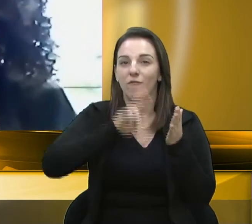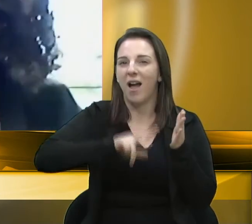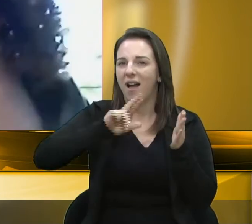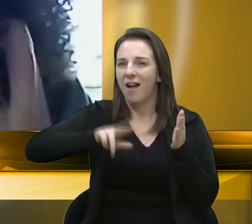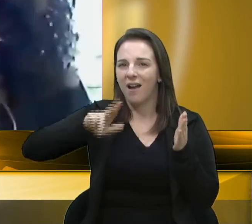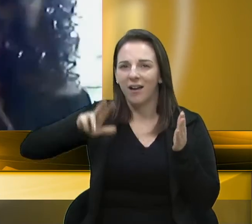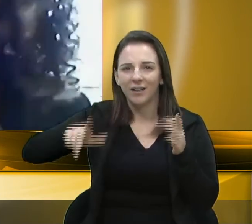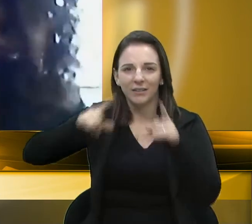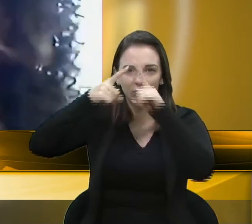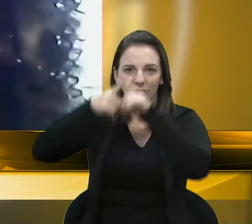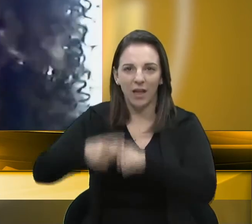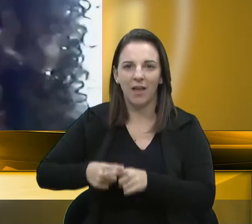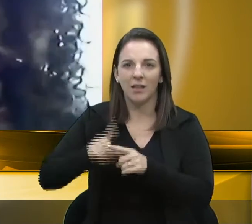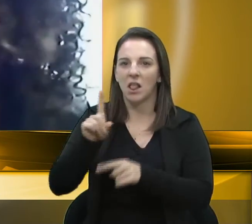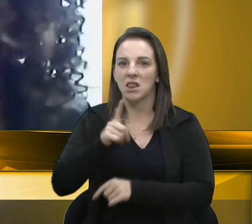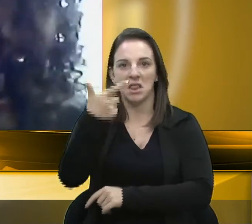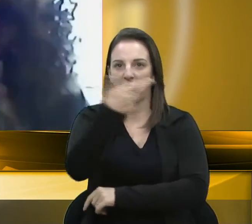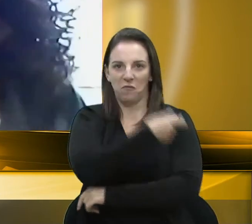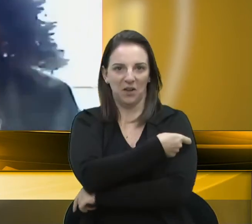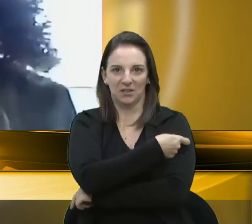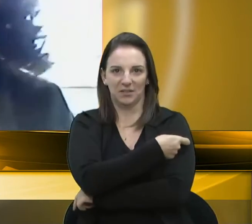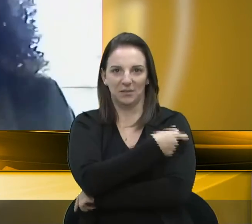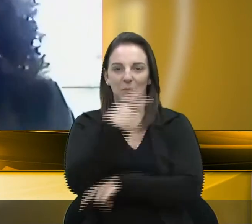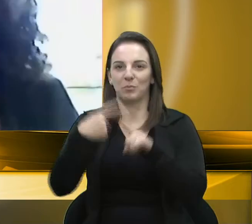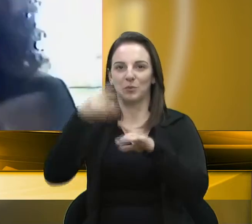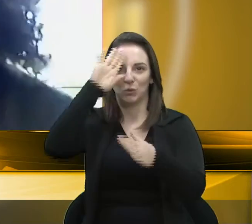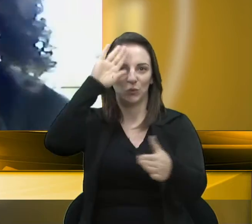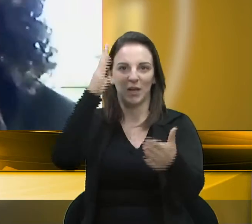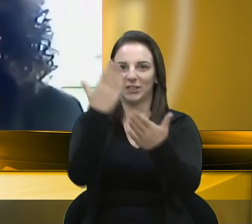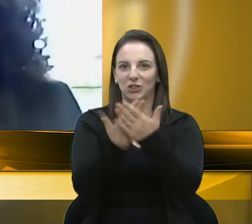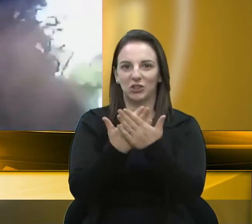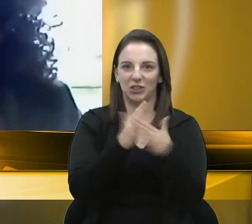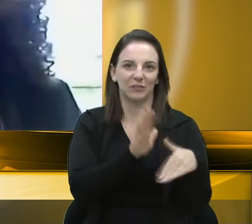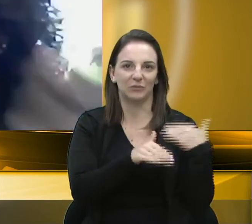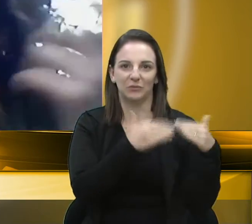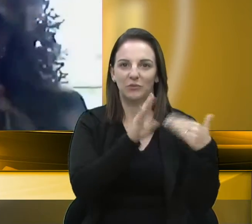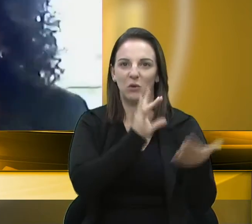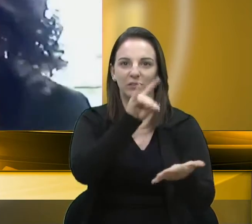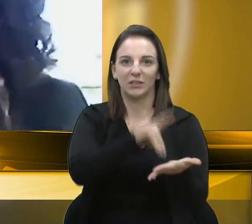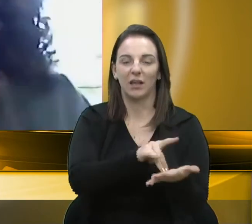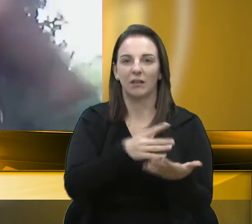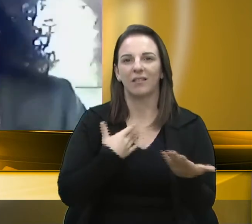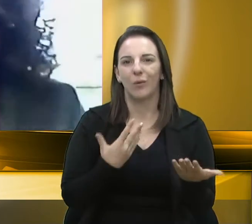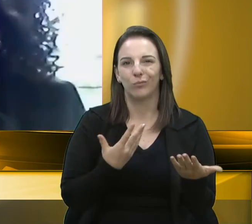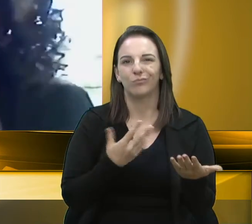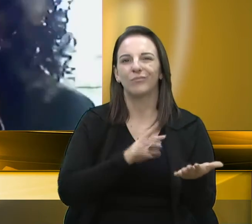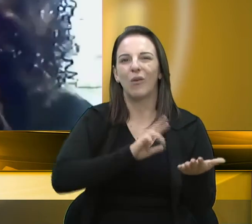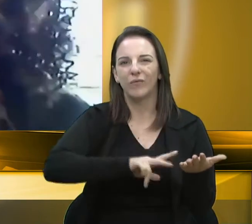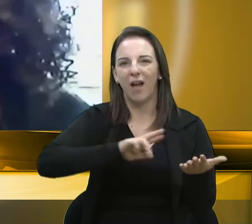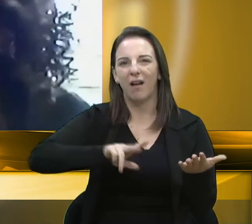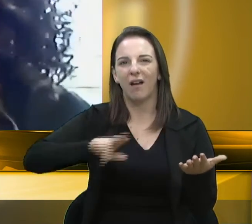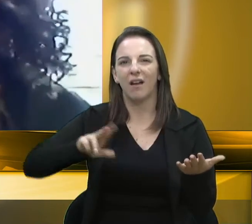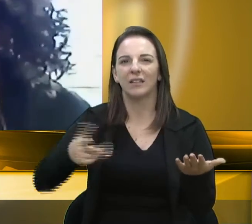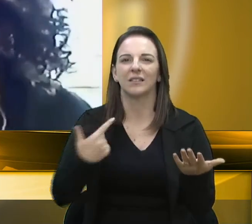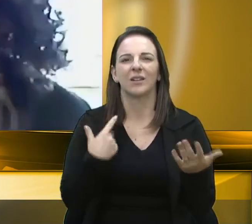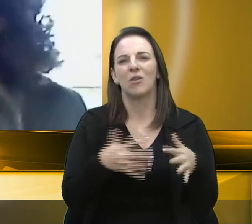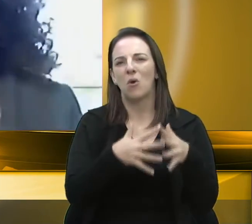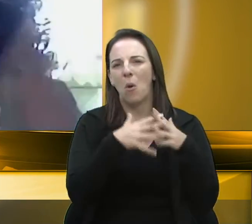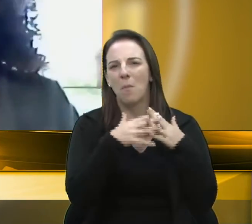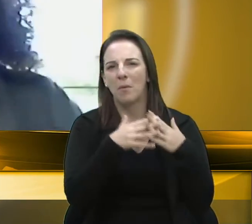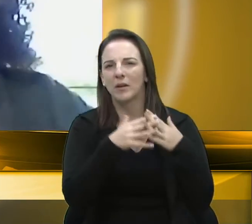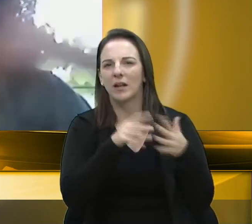acredita na eficaz da vacina. Então, em muitos momentos, e esses são bem poucos, dificulta a compra com a Pfizer,